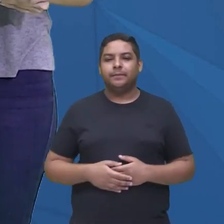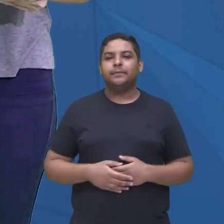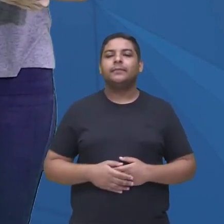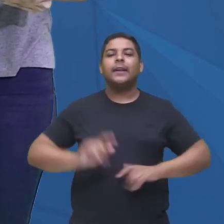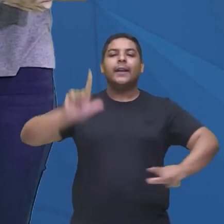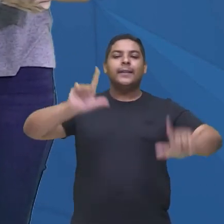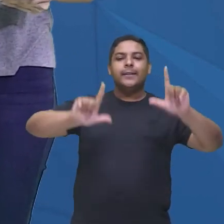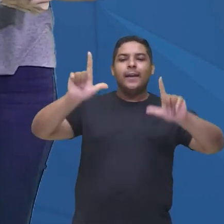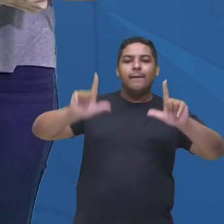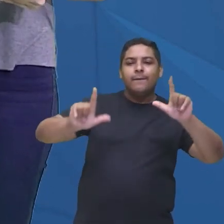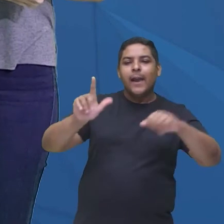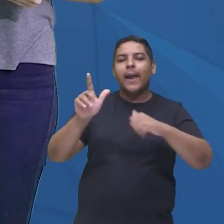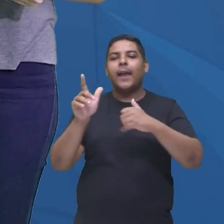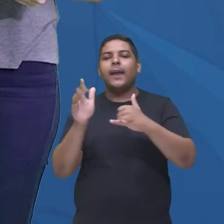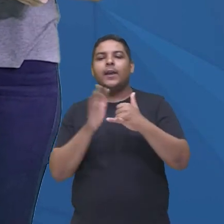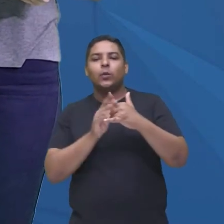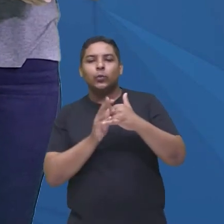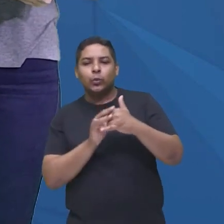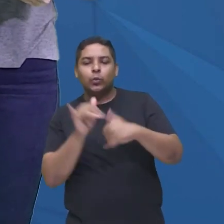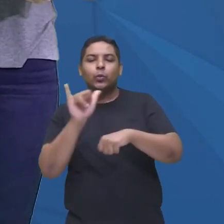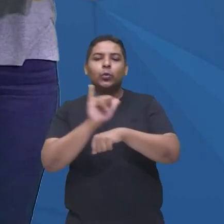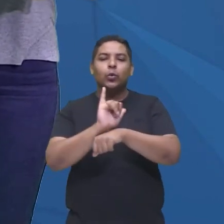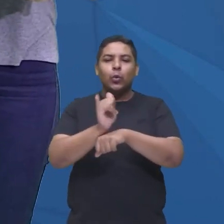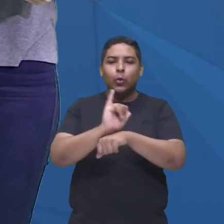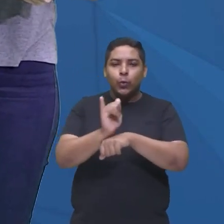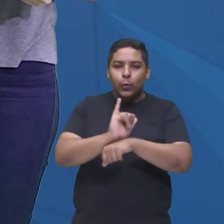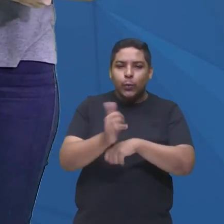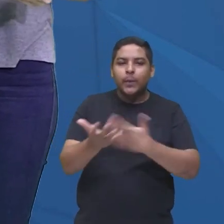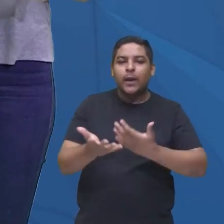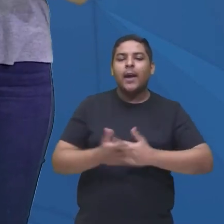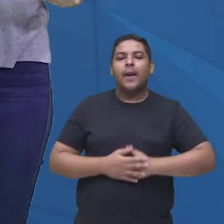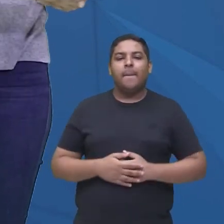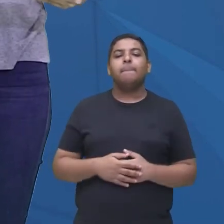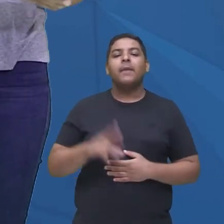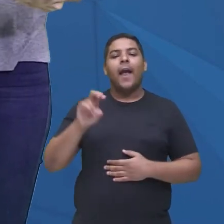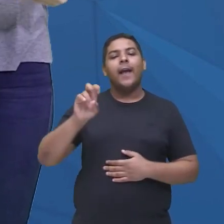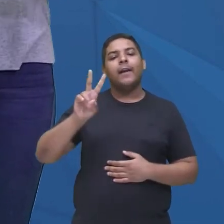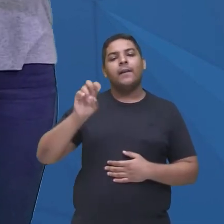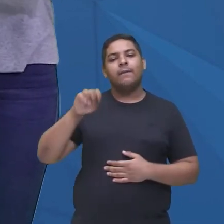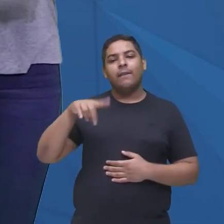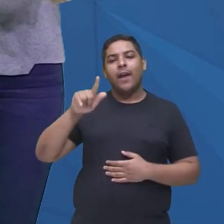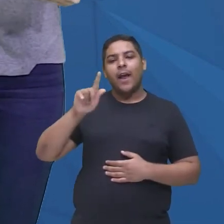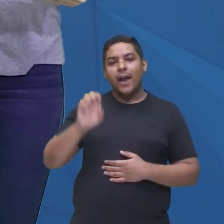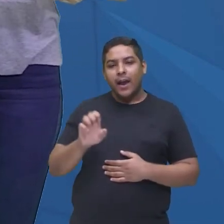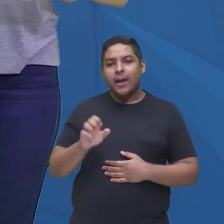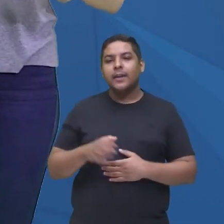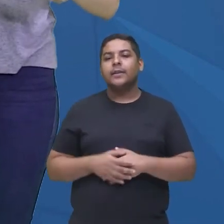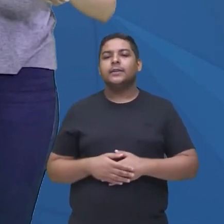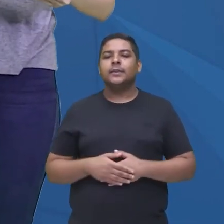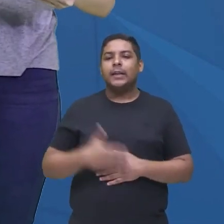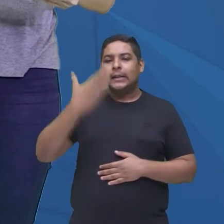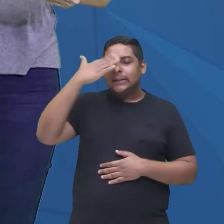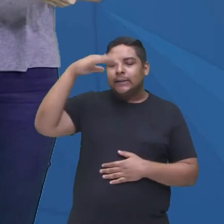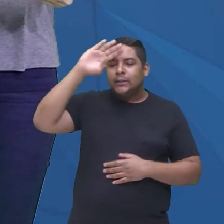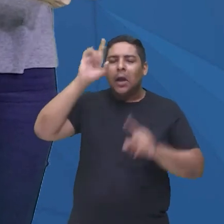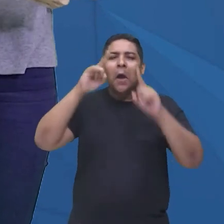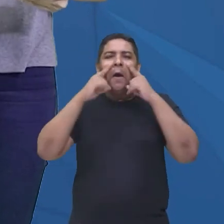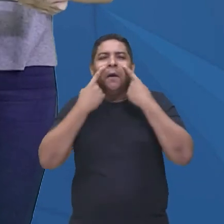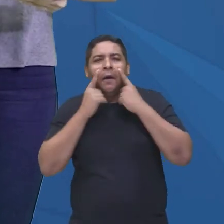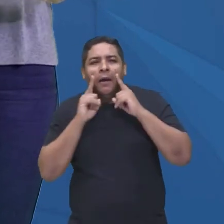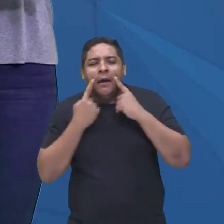ou pelo YouTube, o gênero de Revenge é drama, tem gente que gosta, né, aquele chorateiro, aquele drama, aquela